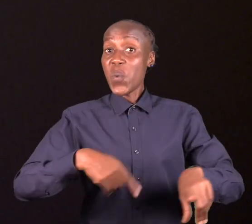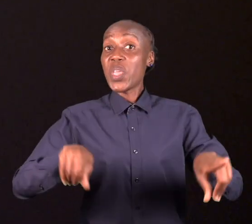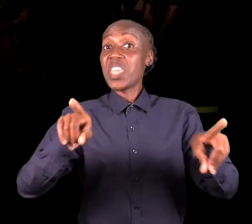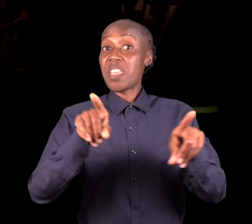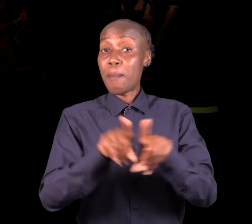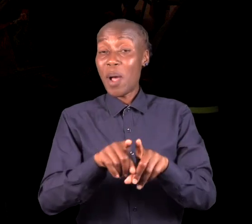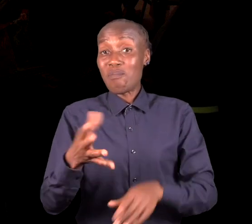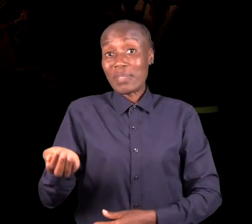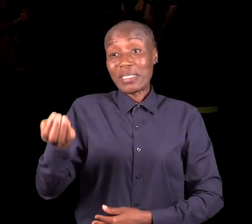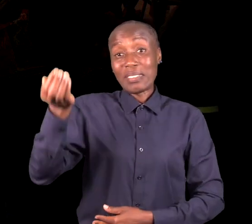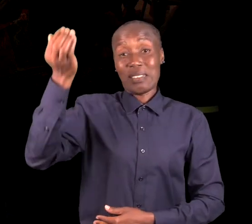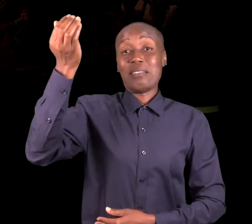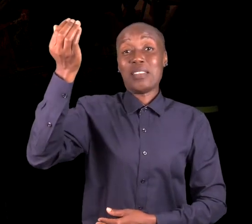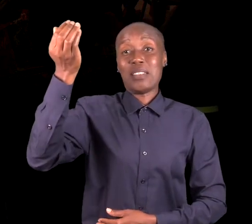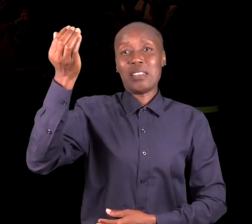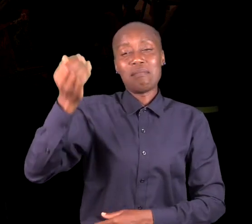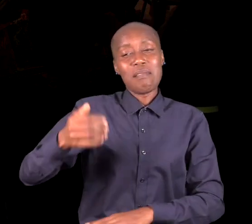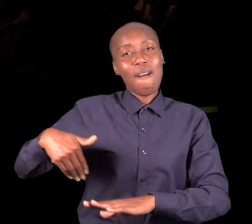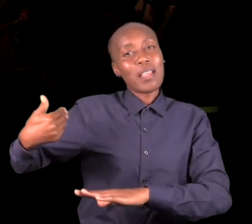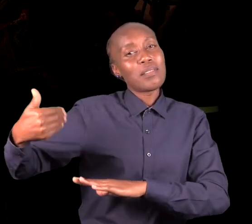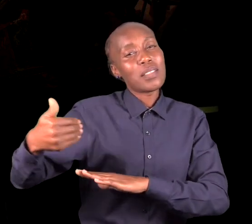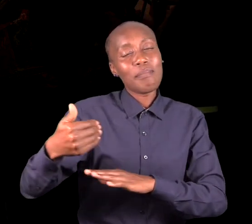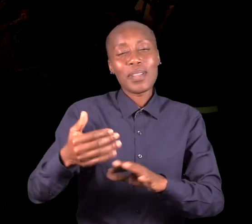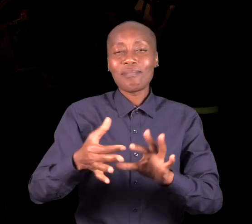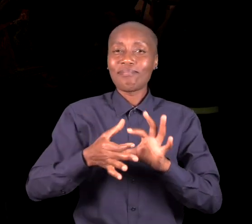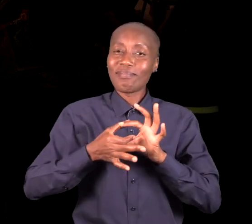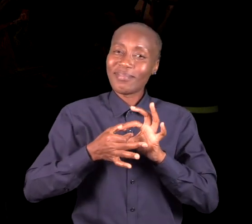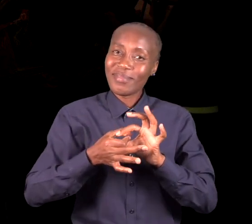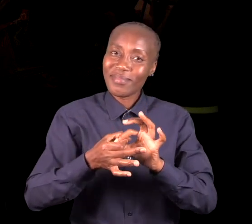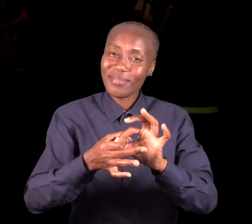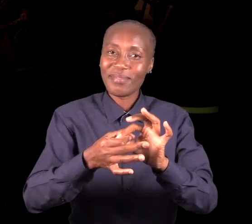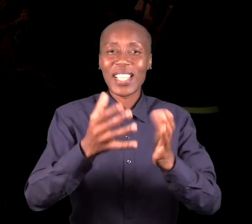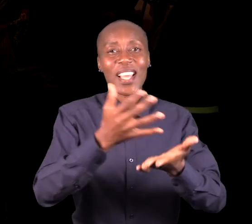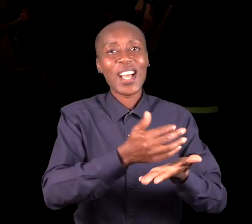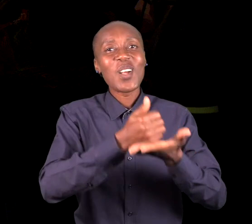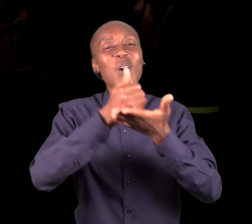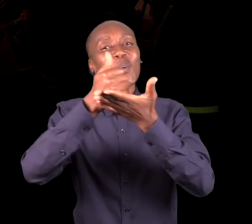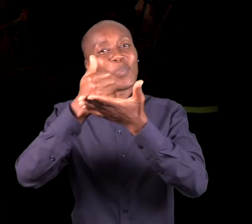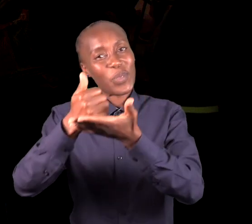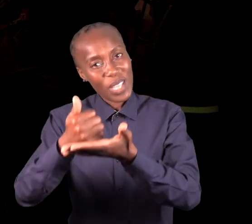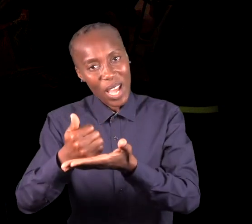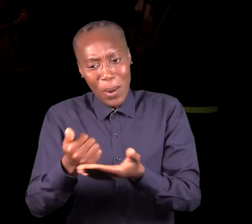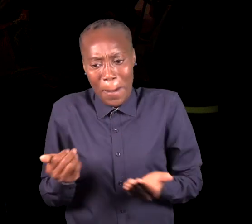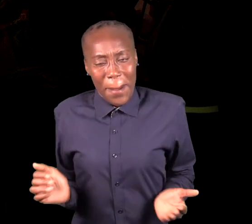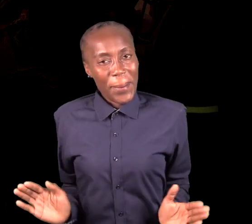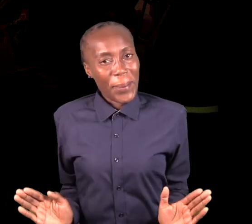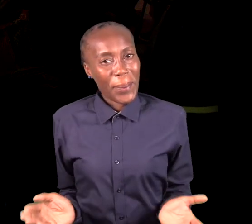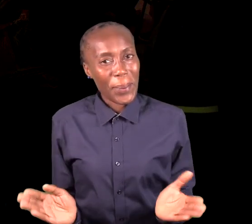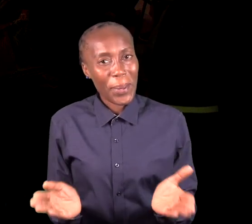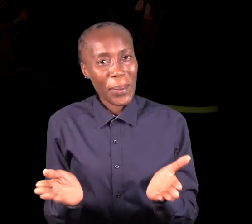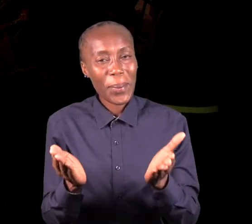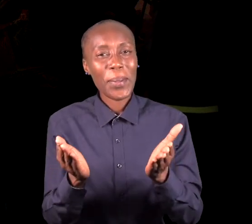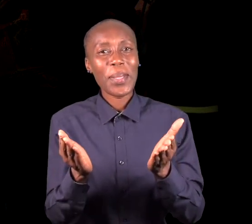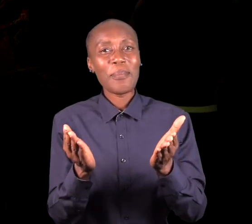de seu irmão mais velho, mentor, sempre estaria ao seu lado para poder apoiar, para poder